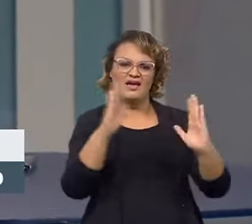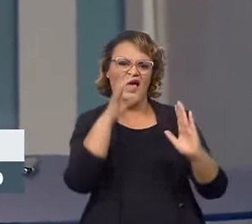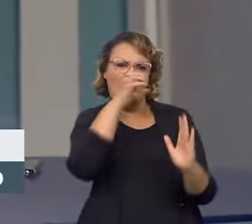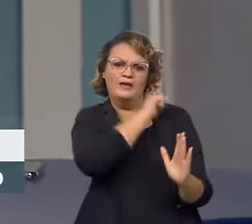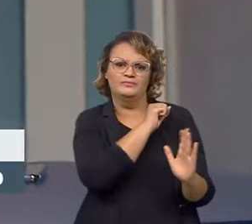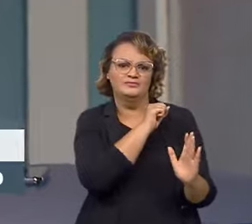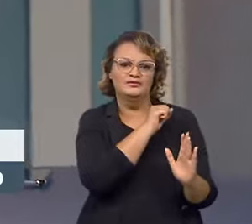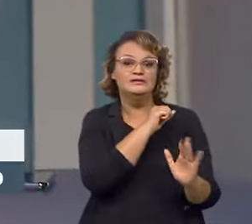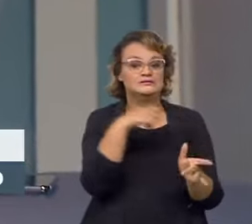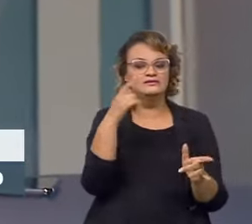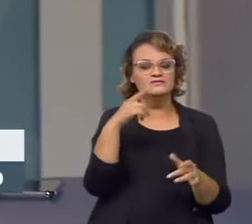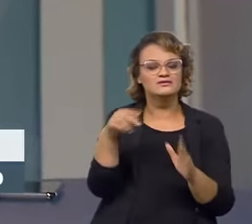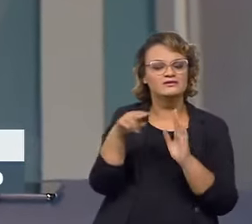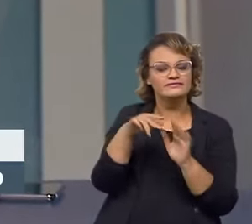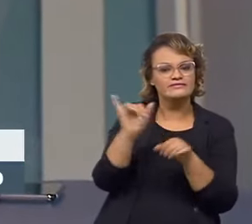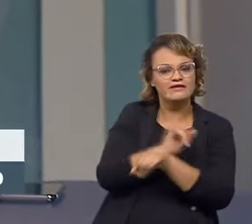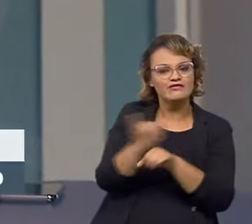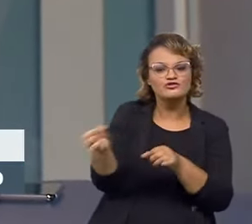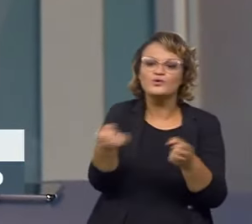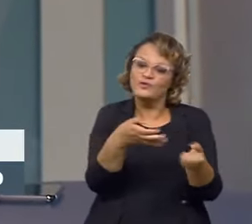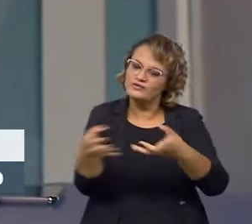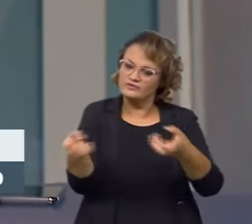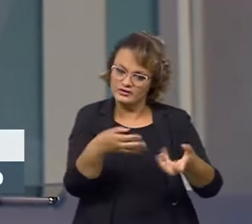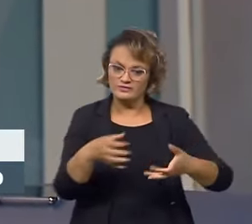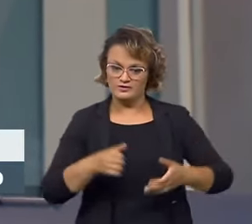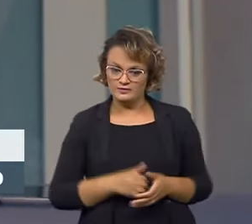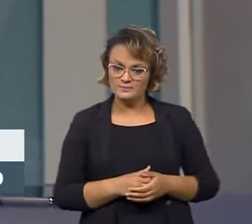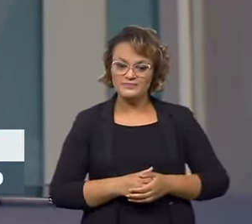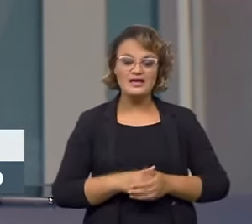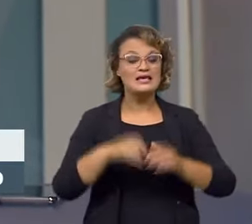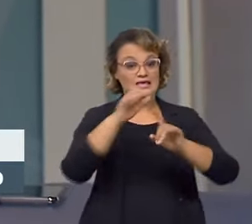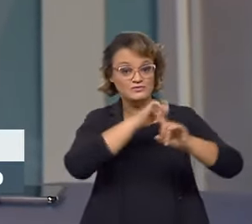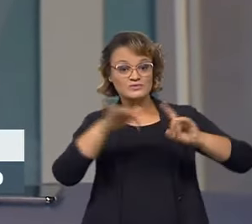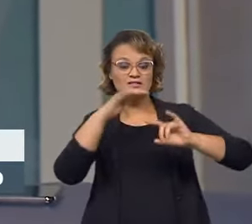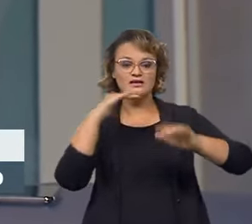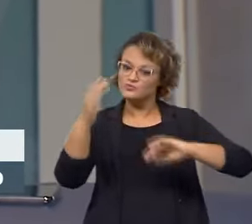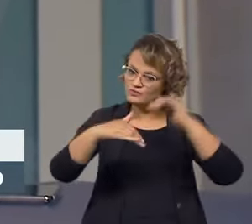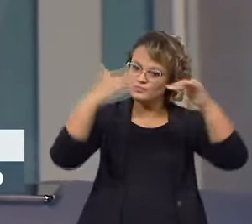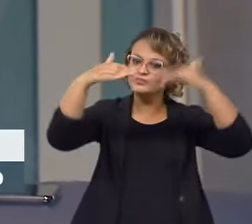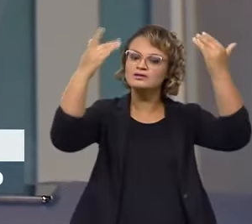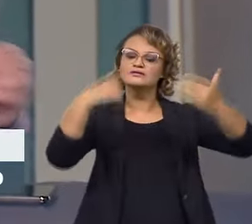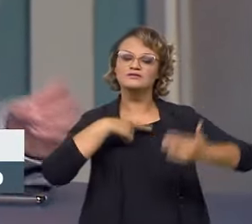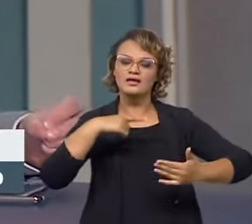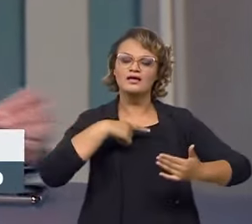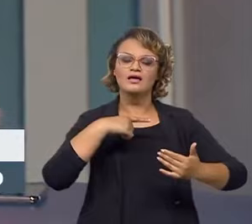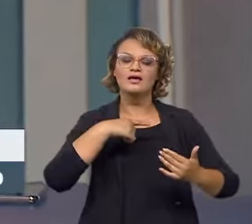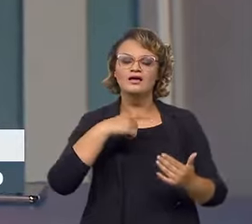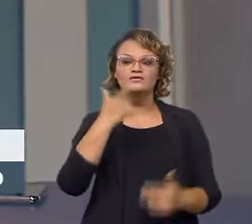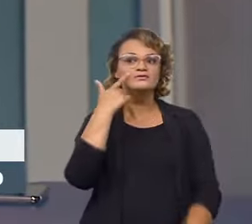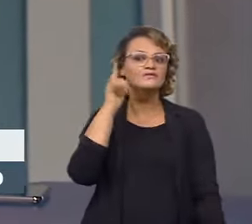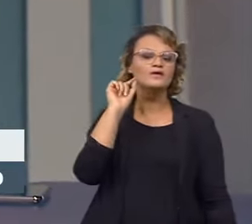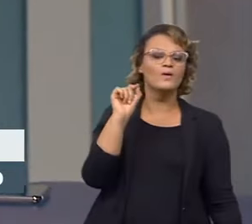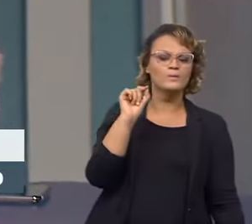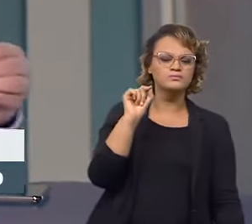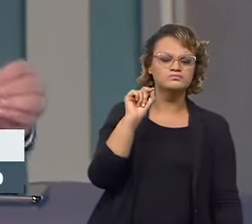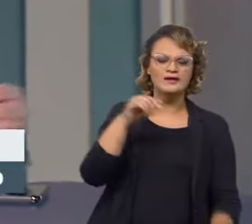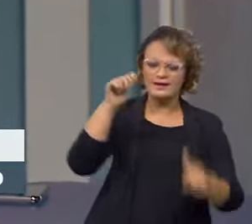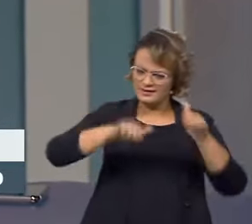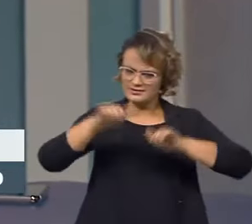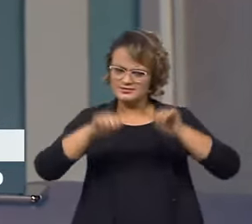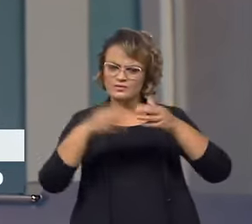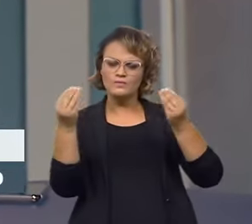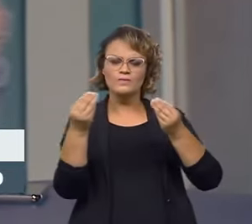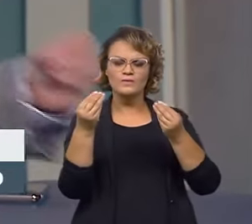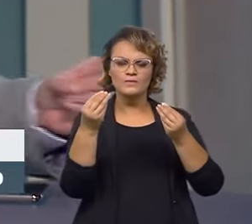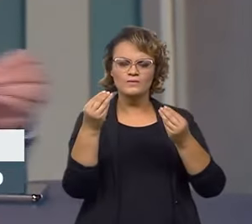flexibilidade, tem que ter novos instrumentos. E a sociedade evoluiu tanto em termos de como você verifica isso, como você